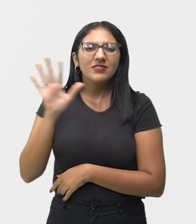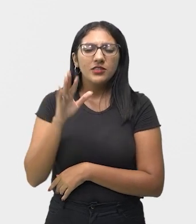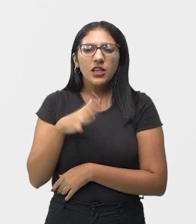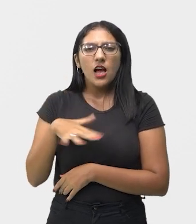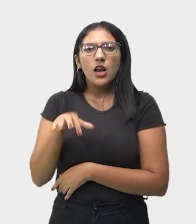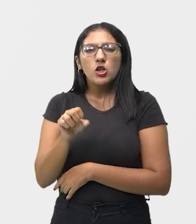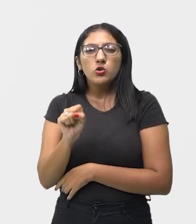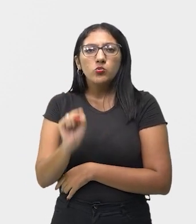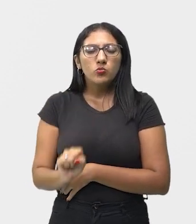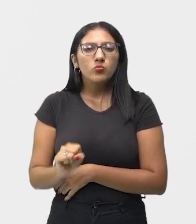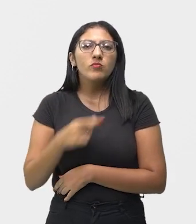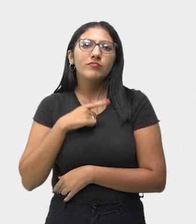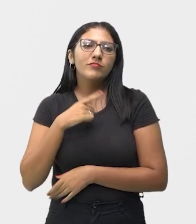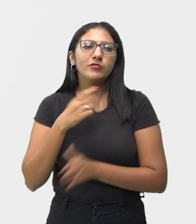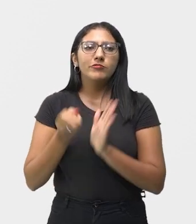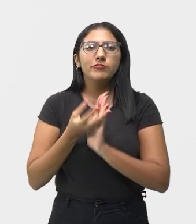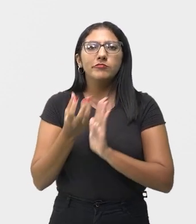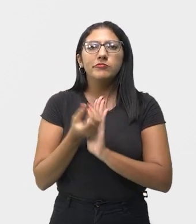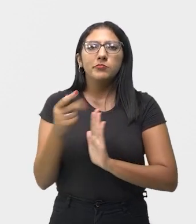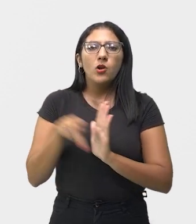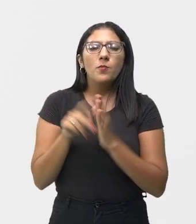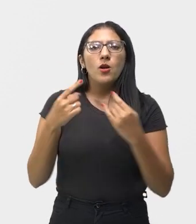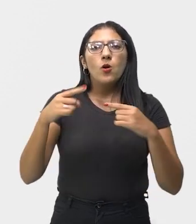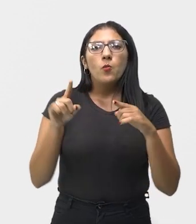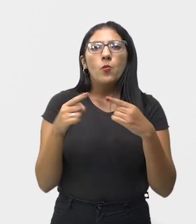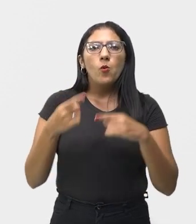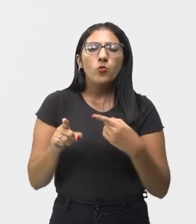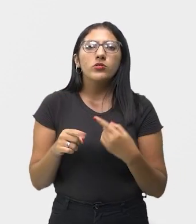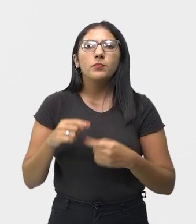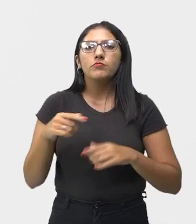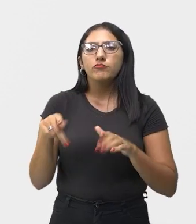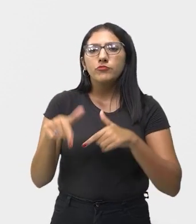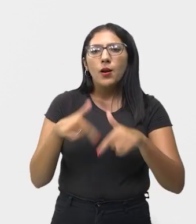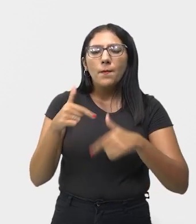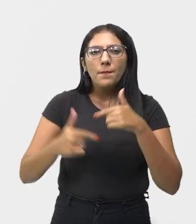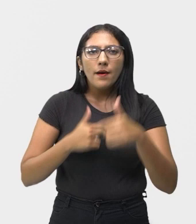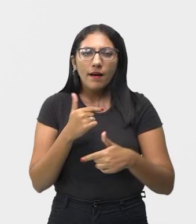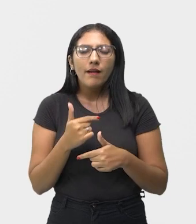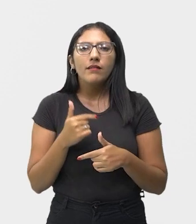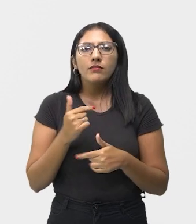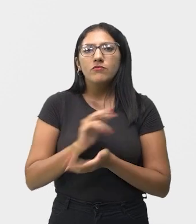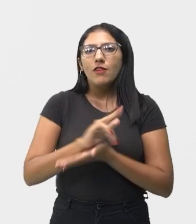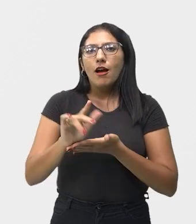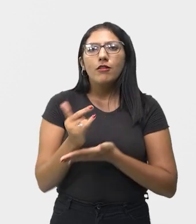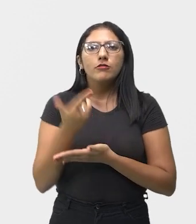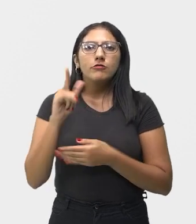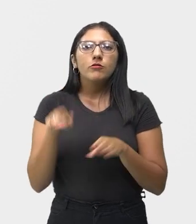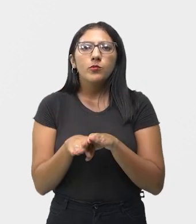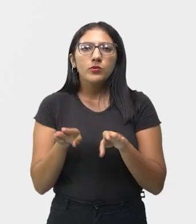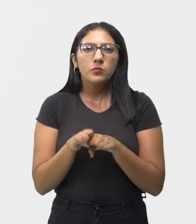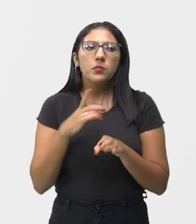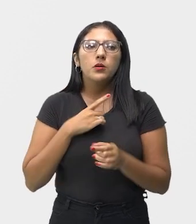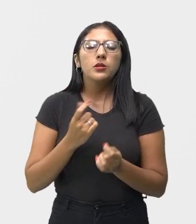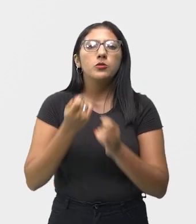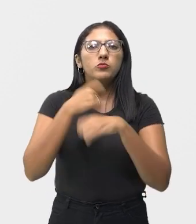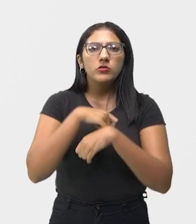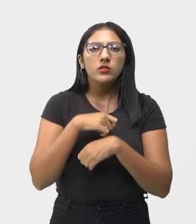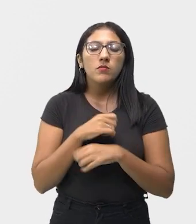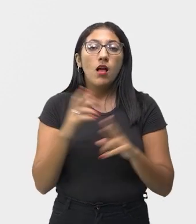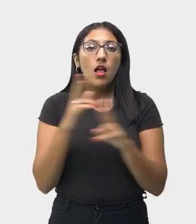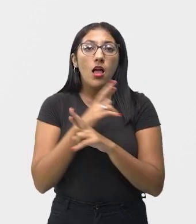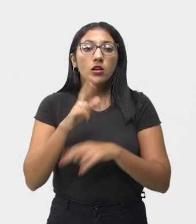sul faziam canções de trabalho nas plantações de algodão e outras músicas relacionadas à sua fé